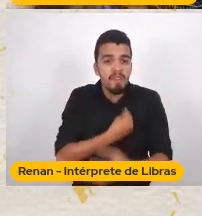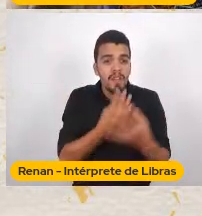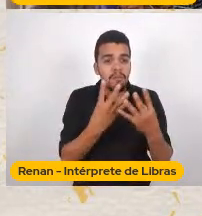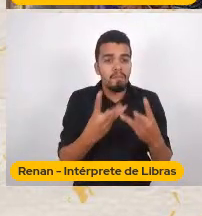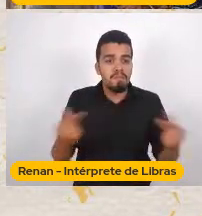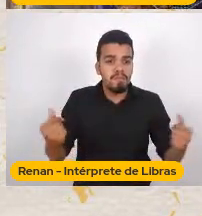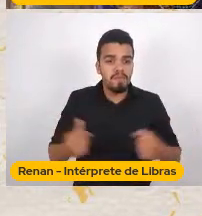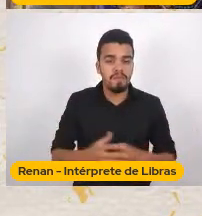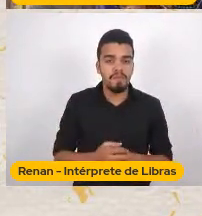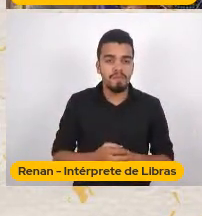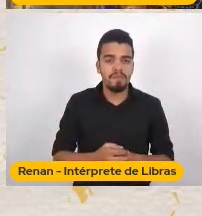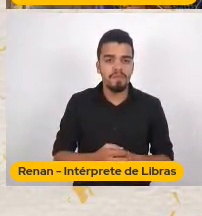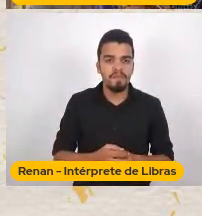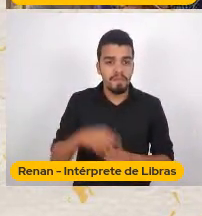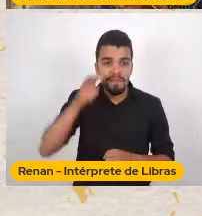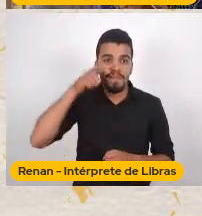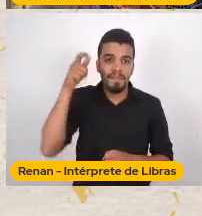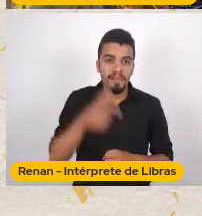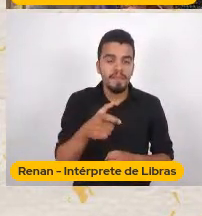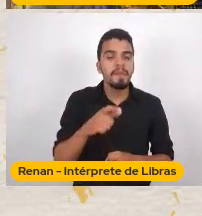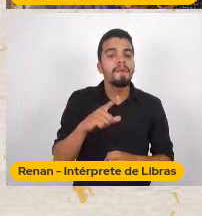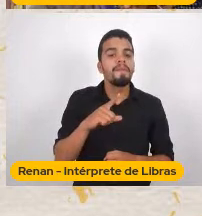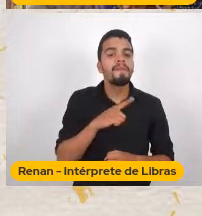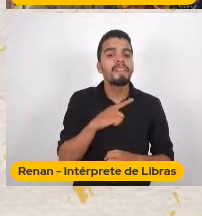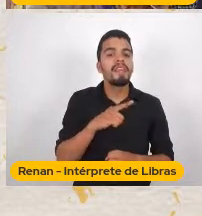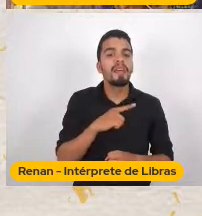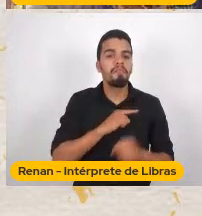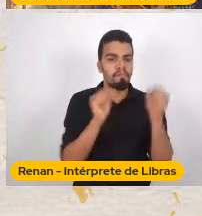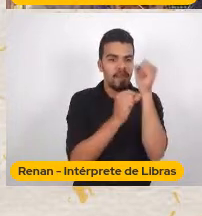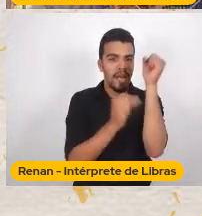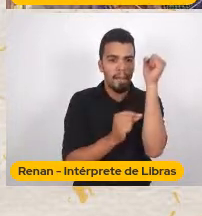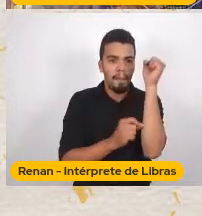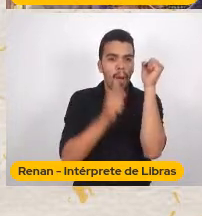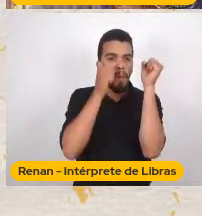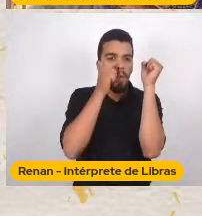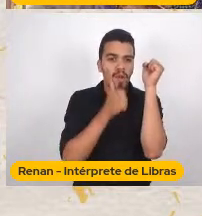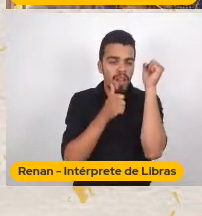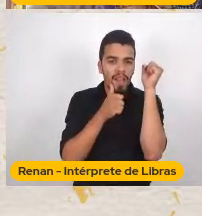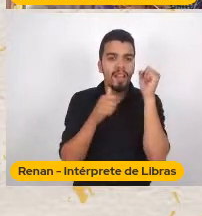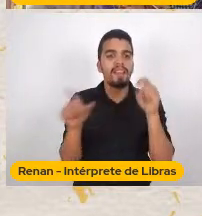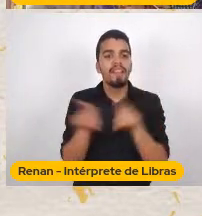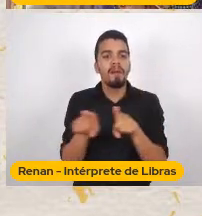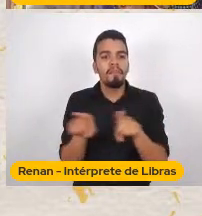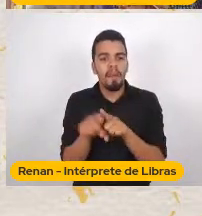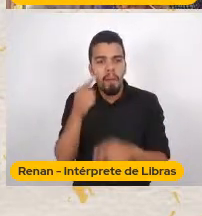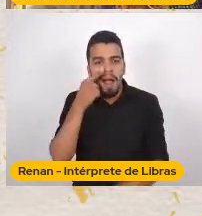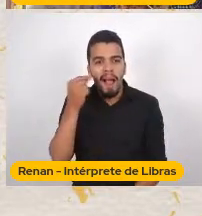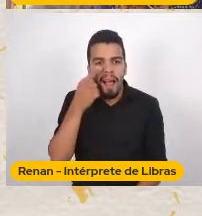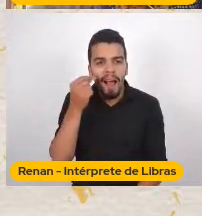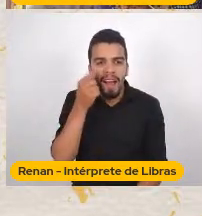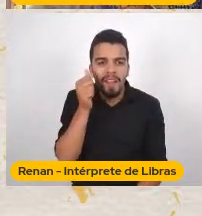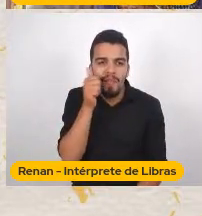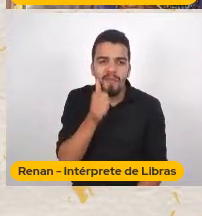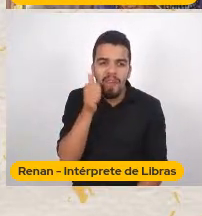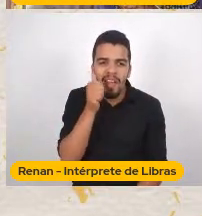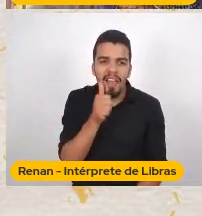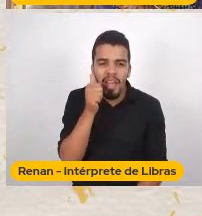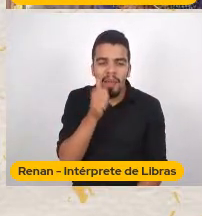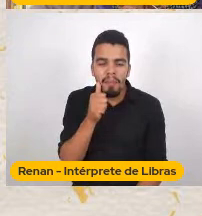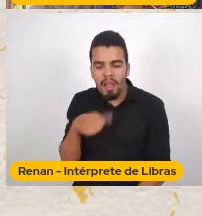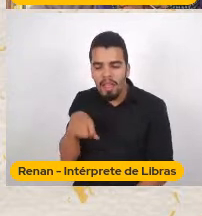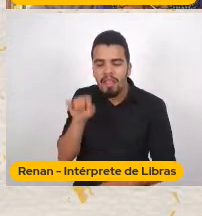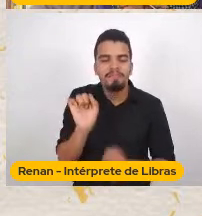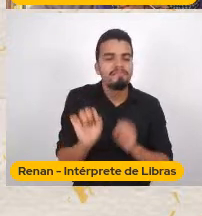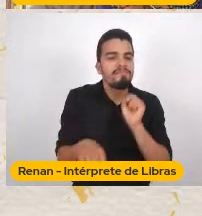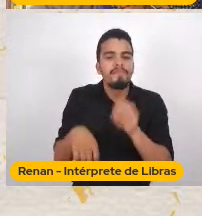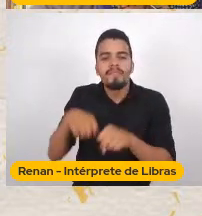Quando aparece Uma Tom Fêmea Uma gata E uma pica-pau O que que aparece? Aparece sempre Uma